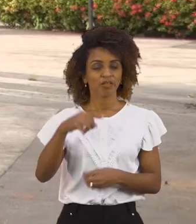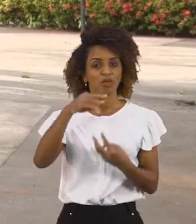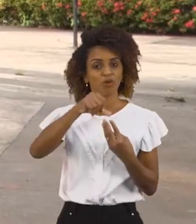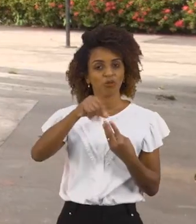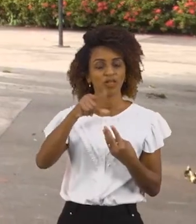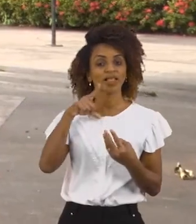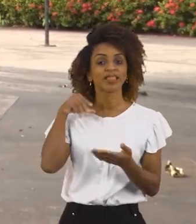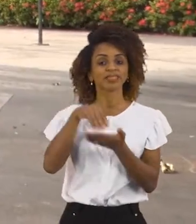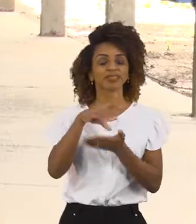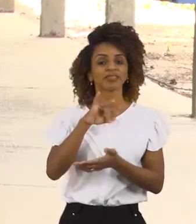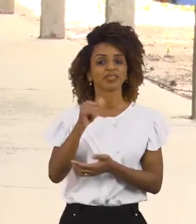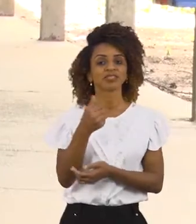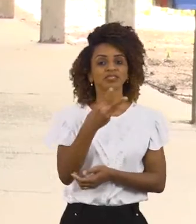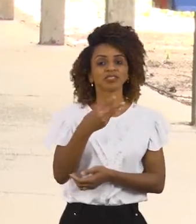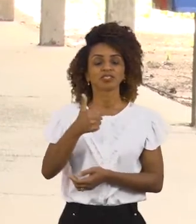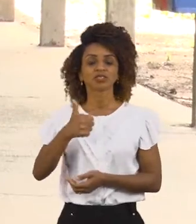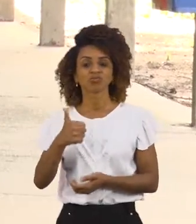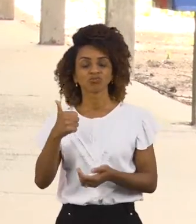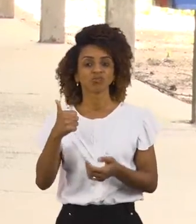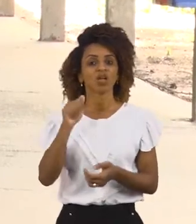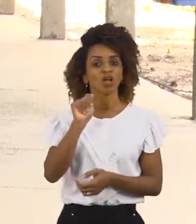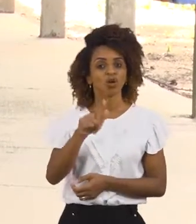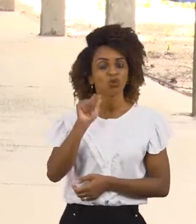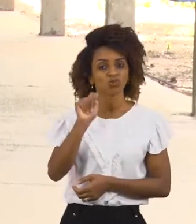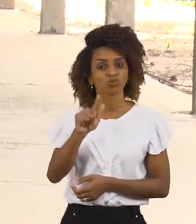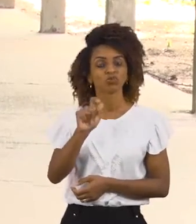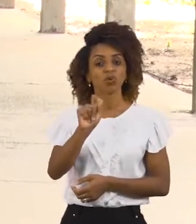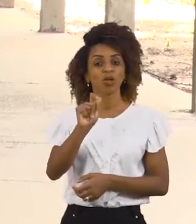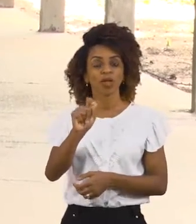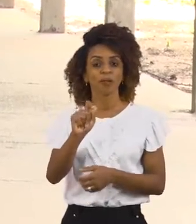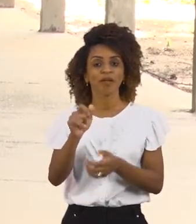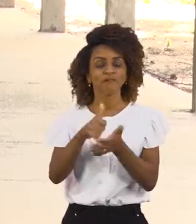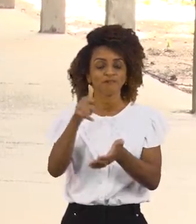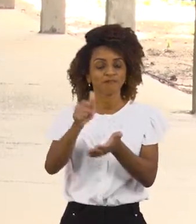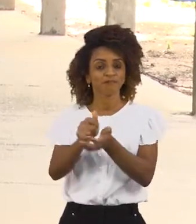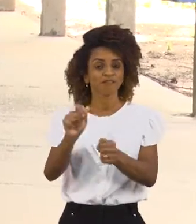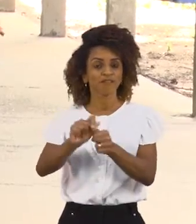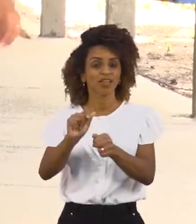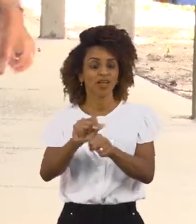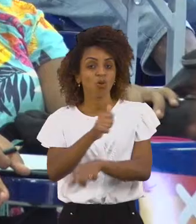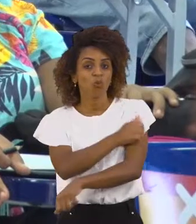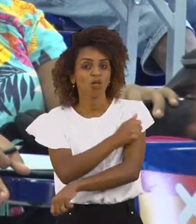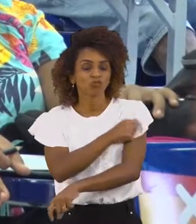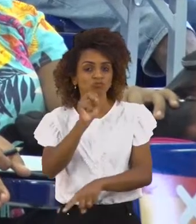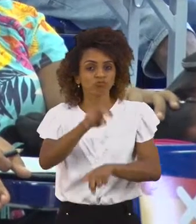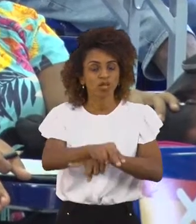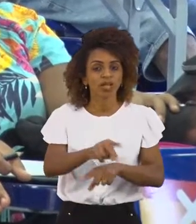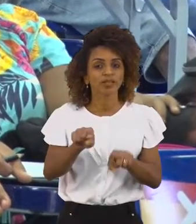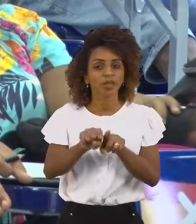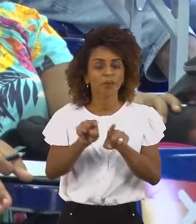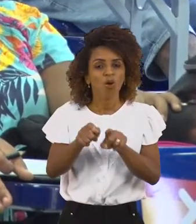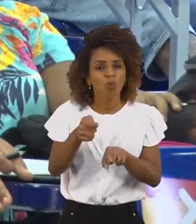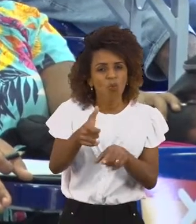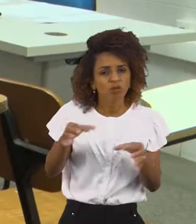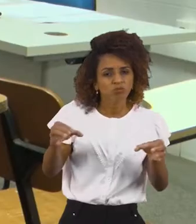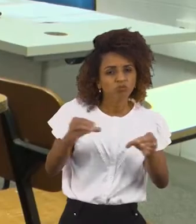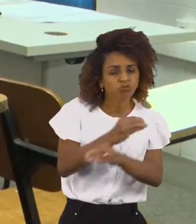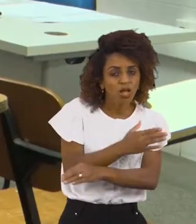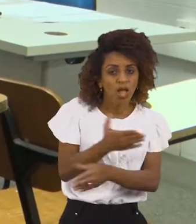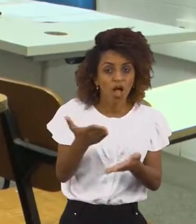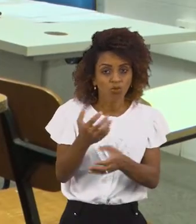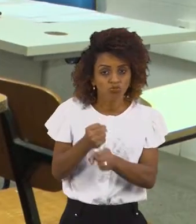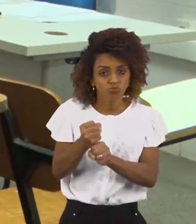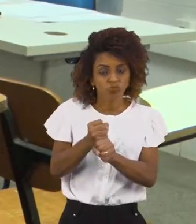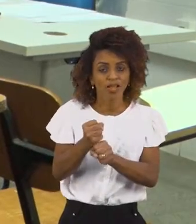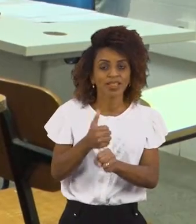31 de agosto para inscrever os estudantes ingressantes e concluintes habilitados ao exame. Este ano, 14 cursos